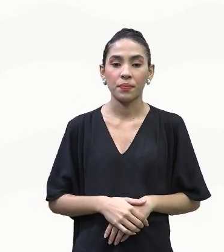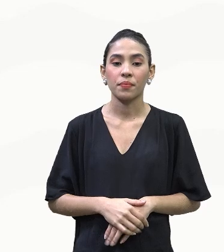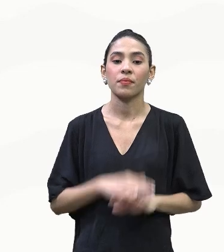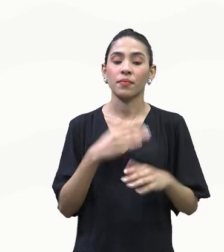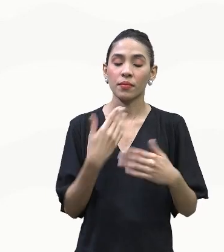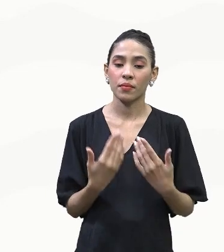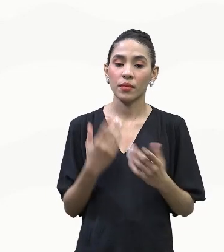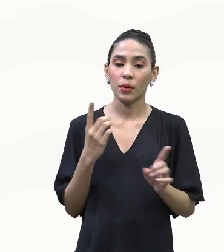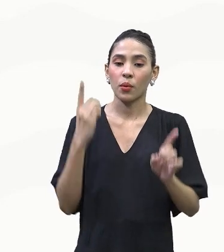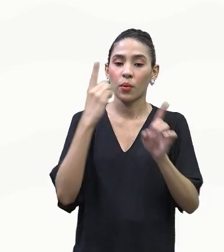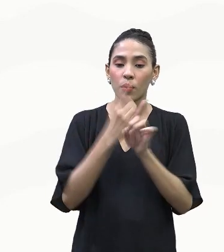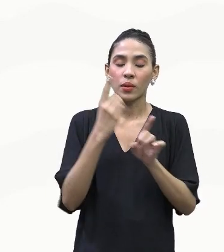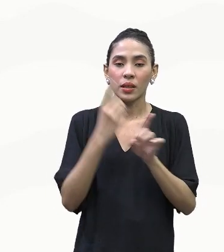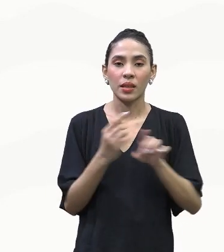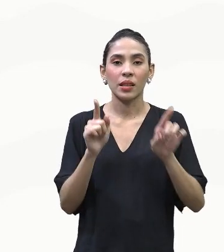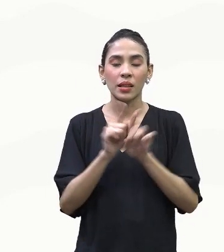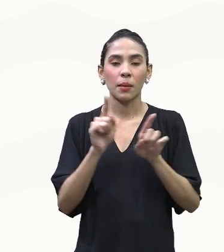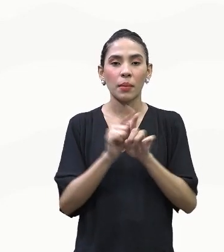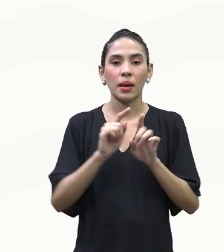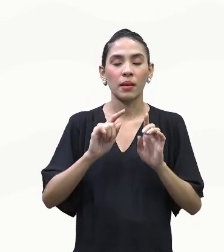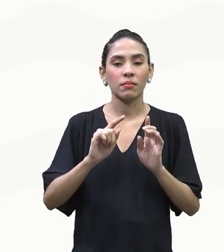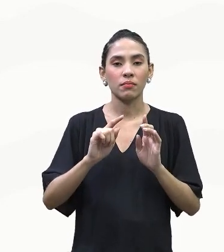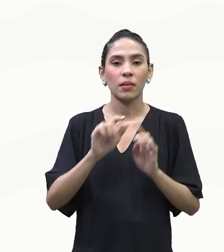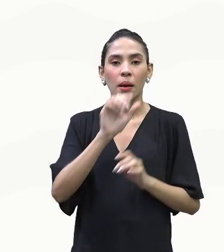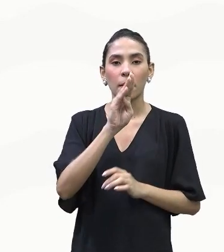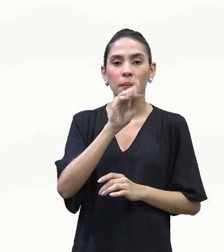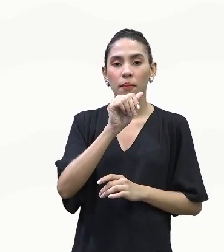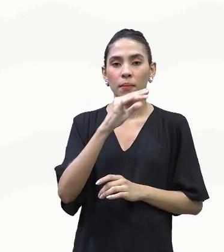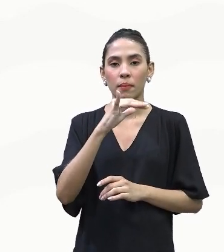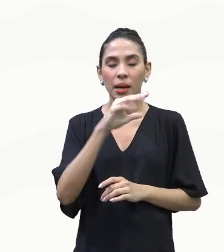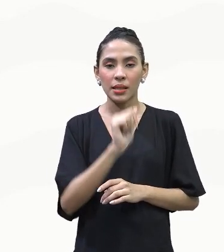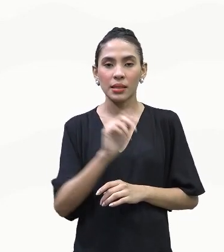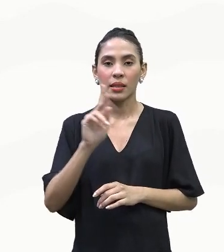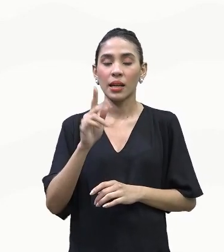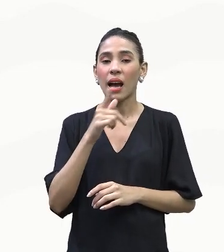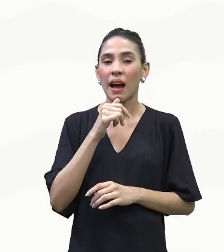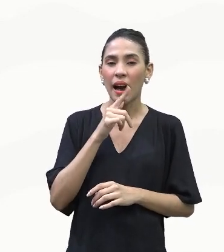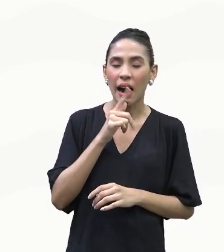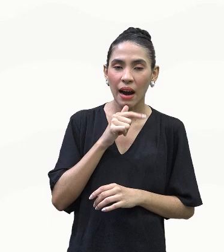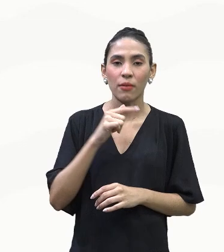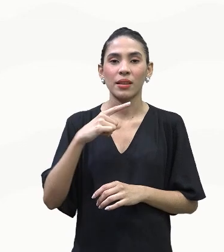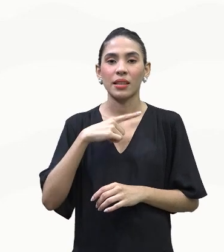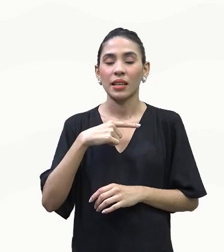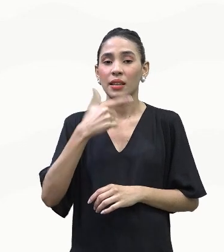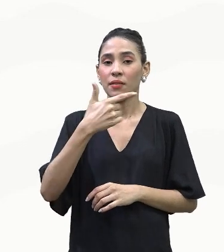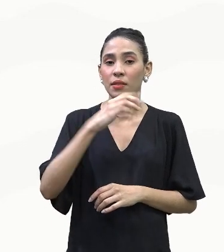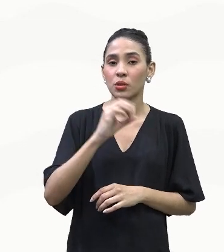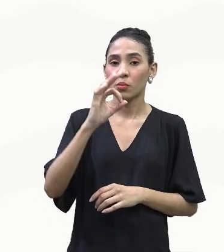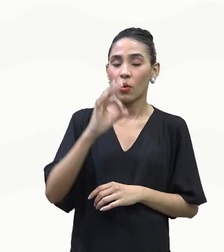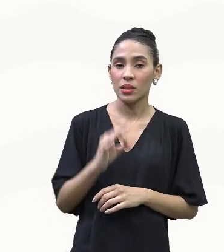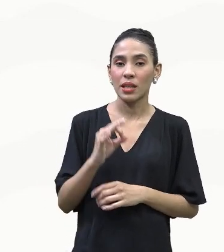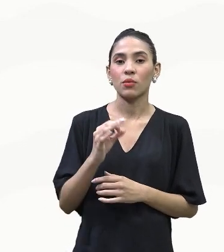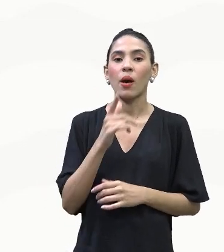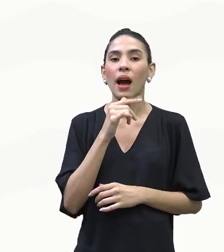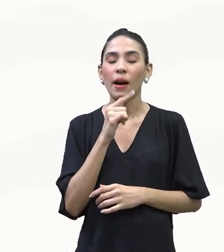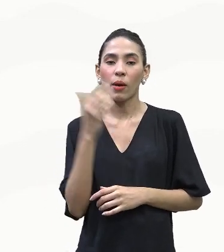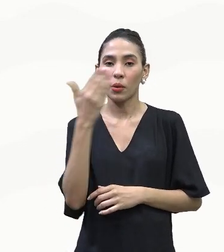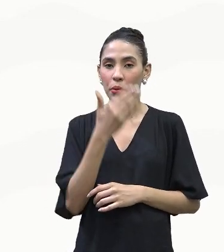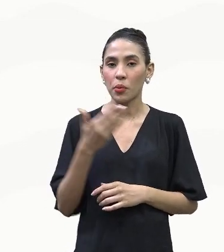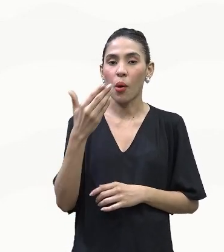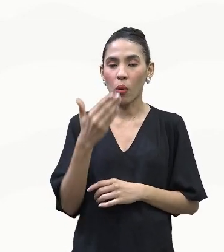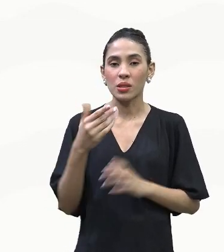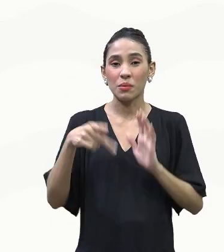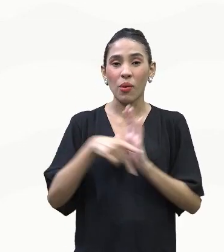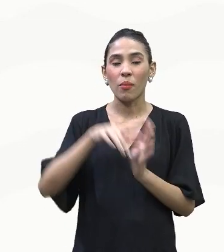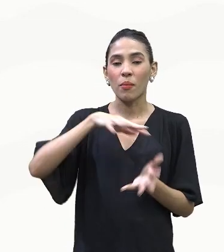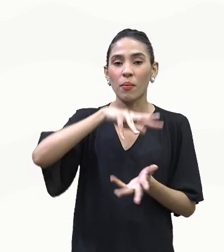encontramos a maior bacia hidrográfica que contém 20% de toda a água doce do nosso planeta, ok?